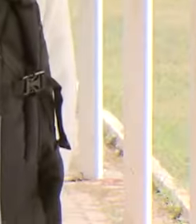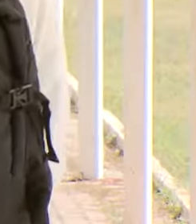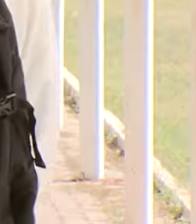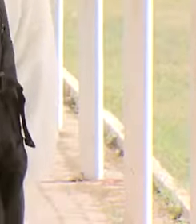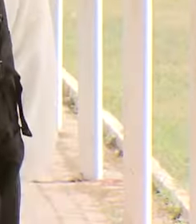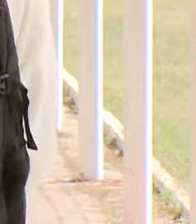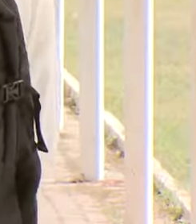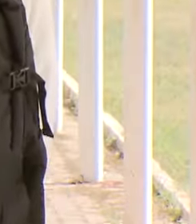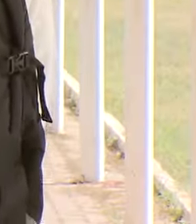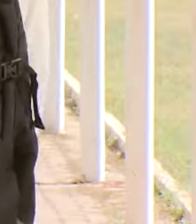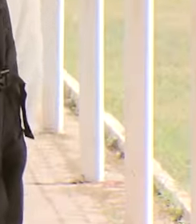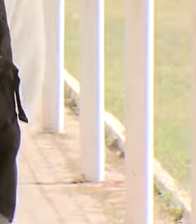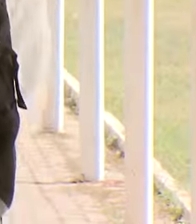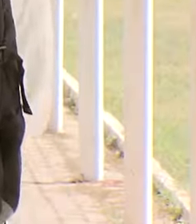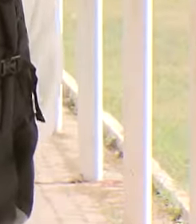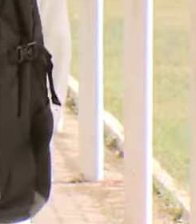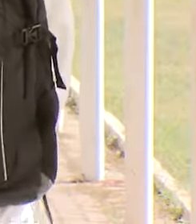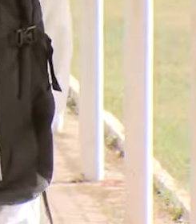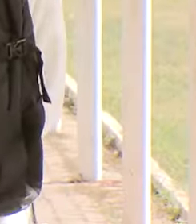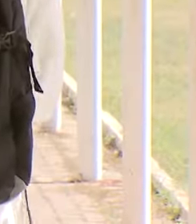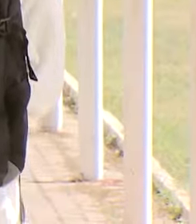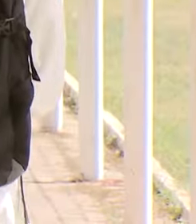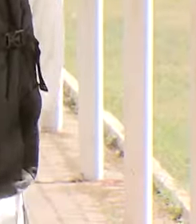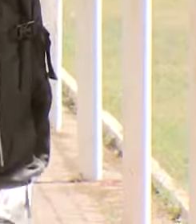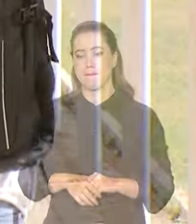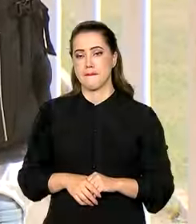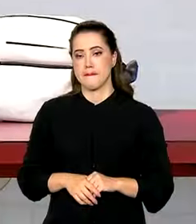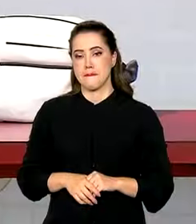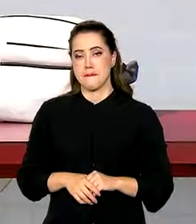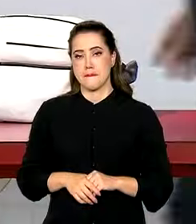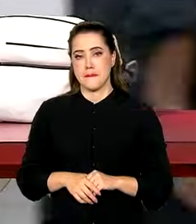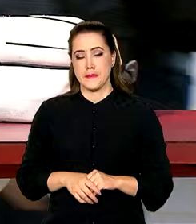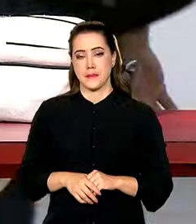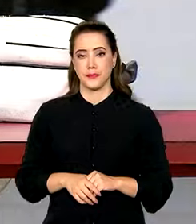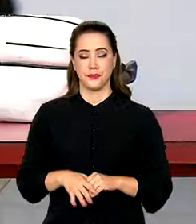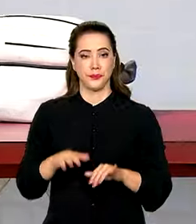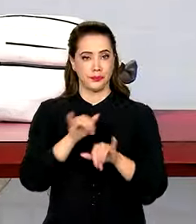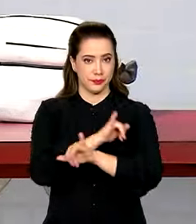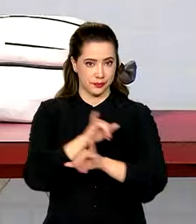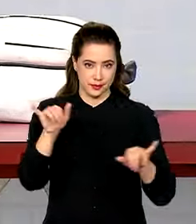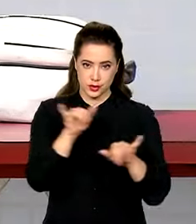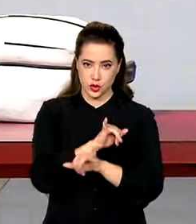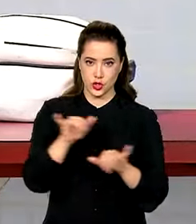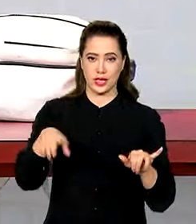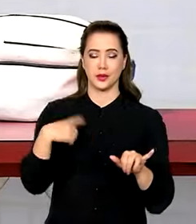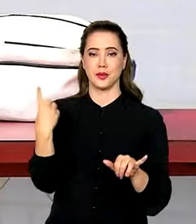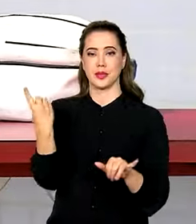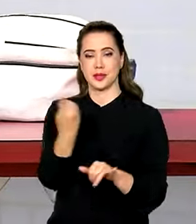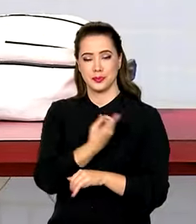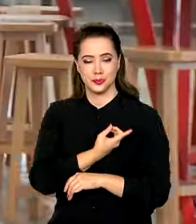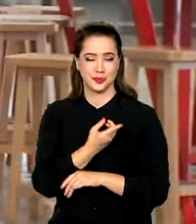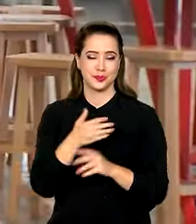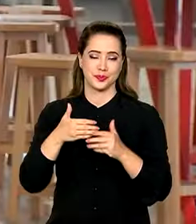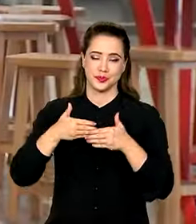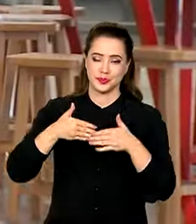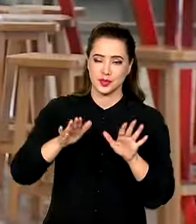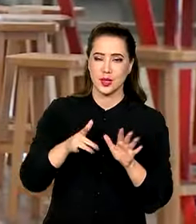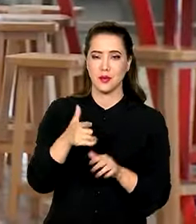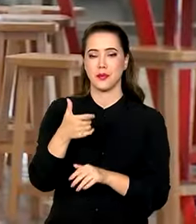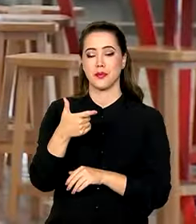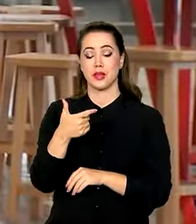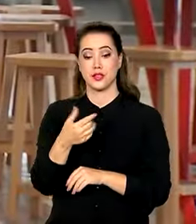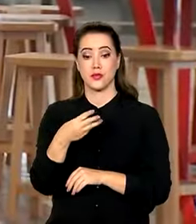Dois alertas para a educação superior no país. No ano passado, foram abertas 23 milhões de vagas nas